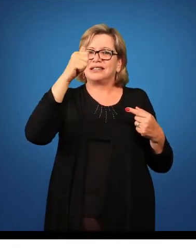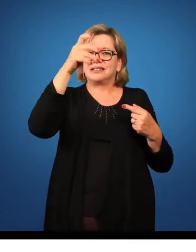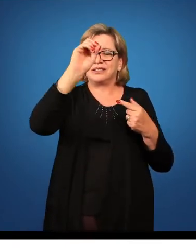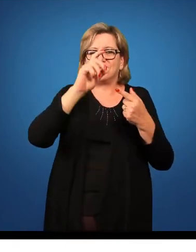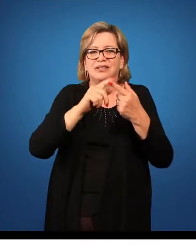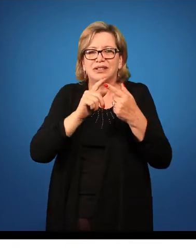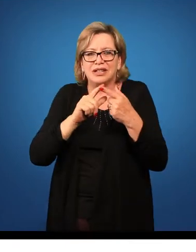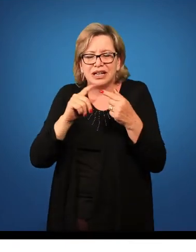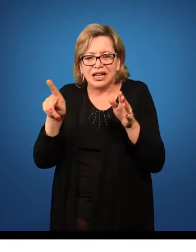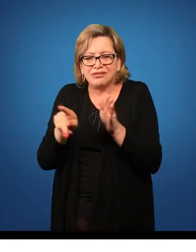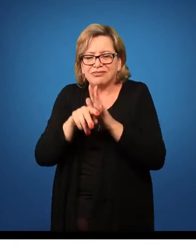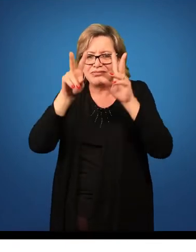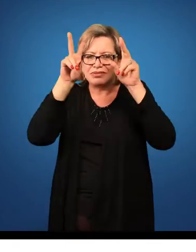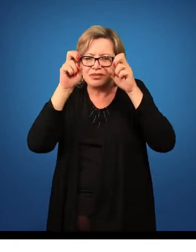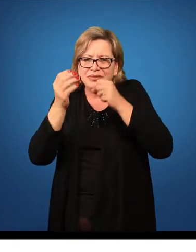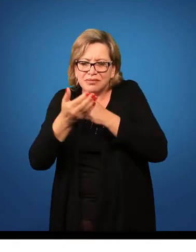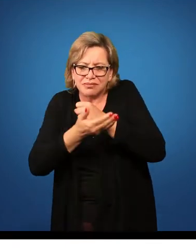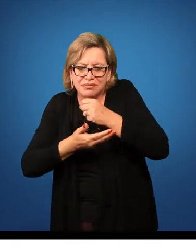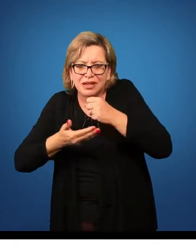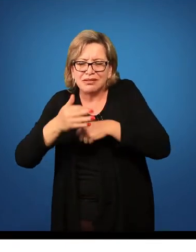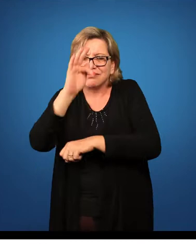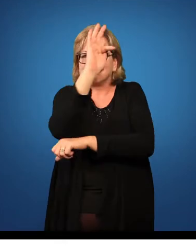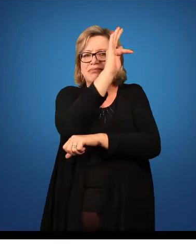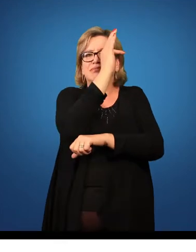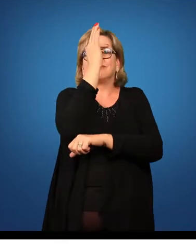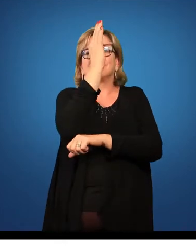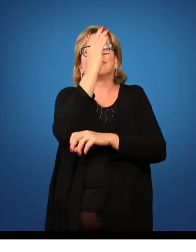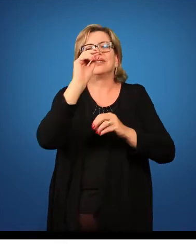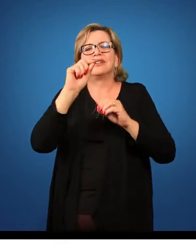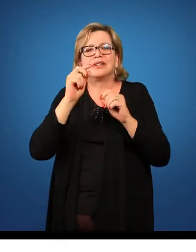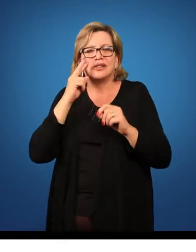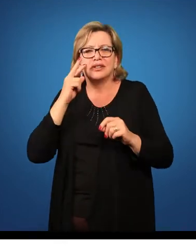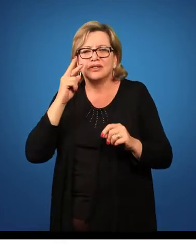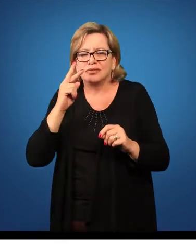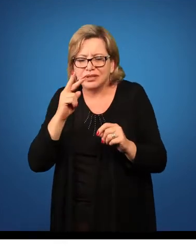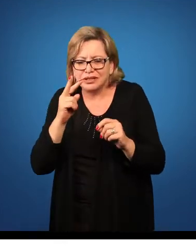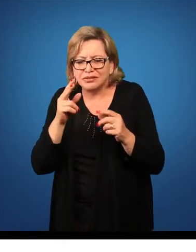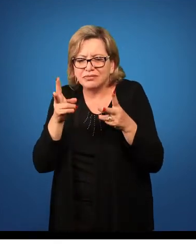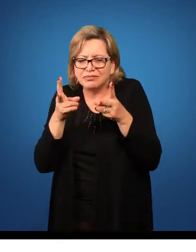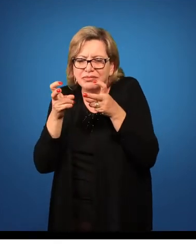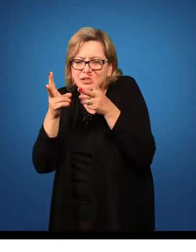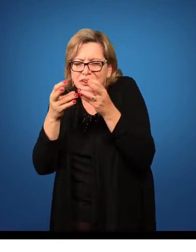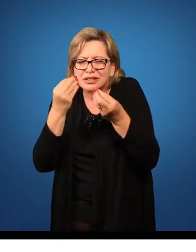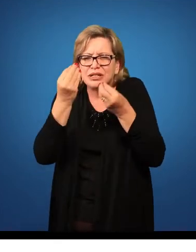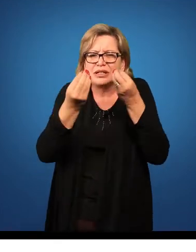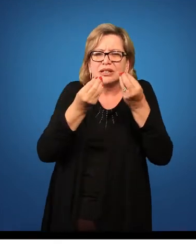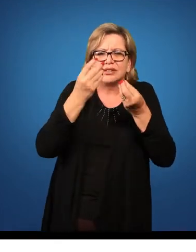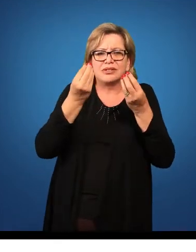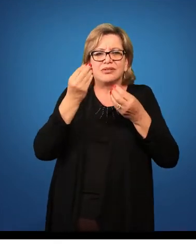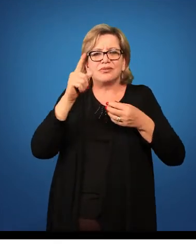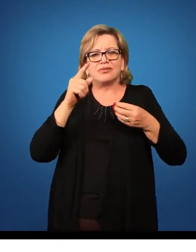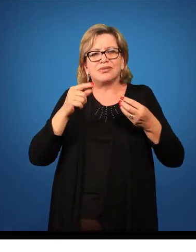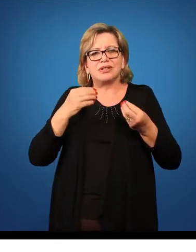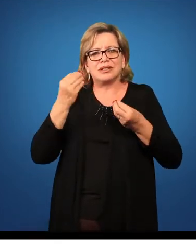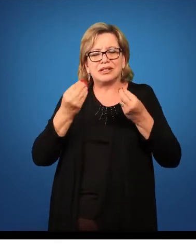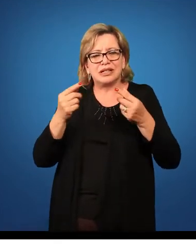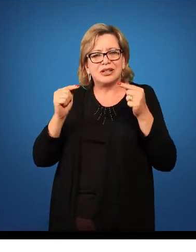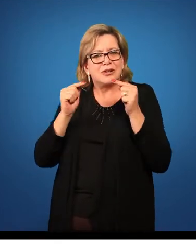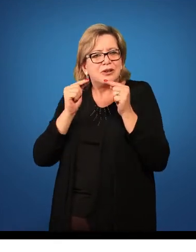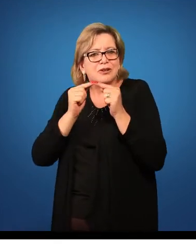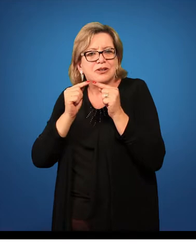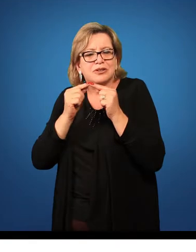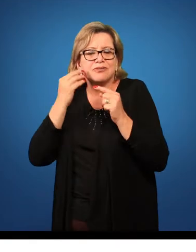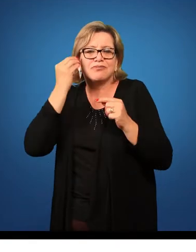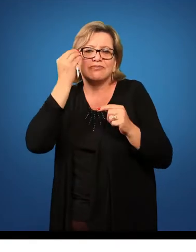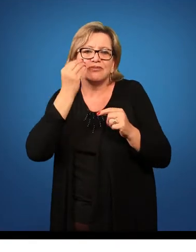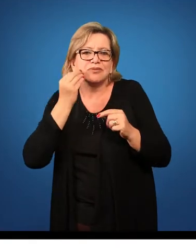conteúdo básico dos elementos formais. Então seria apreciação, percepção, decifração, que corresponde à